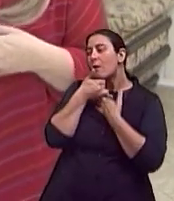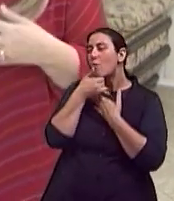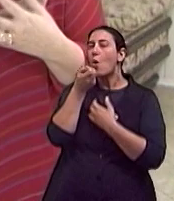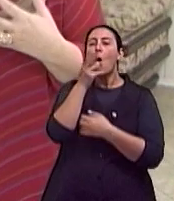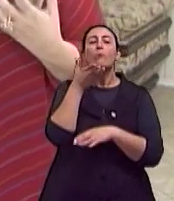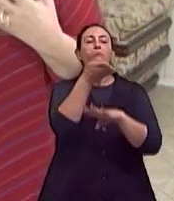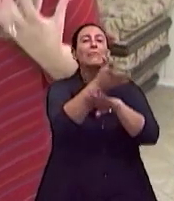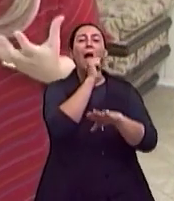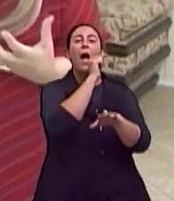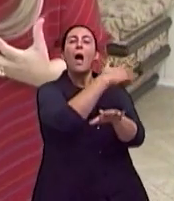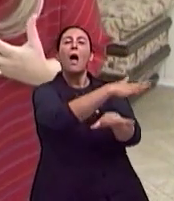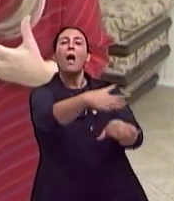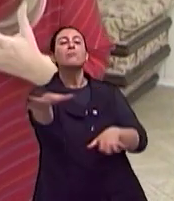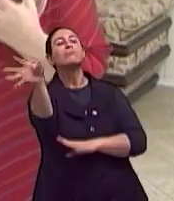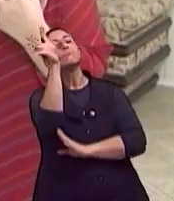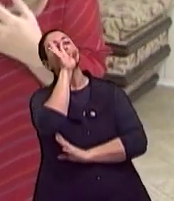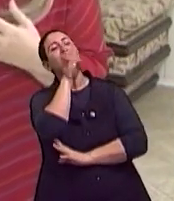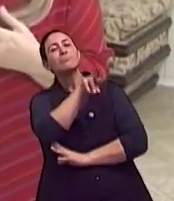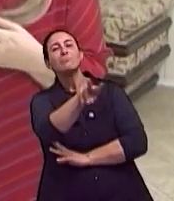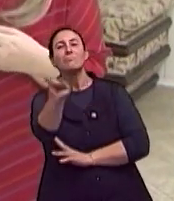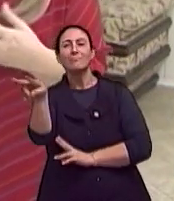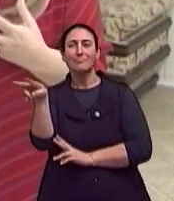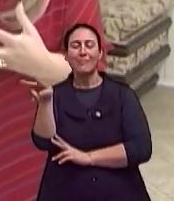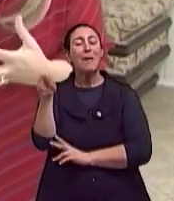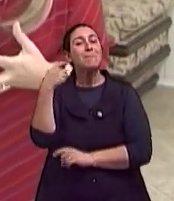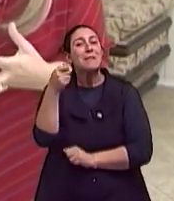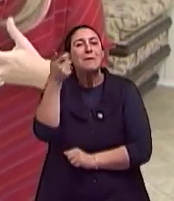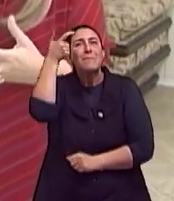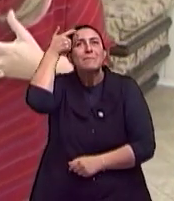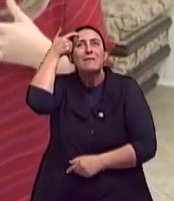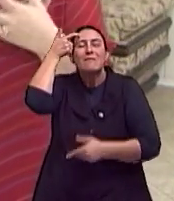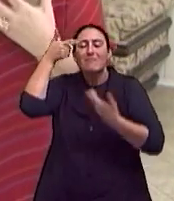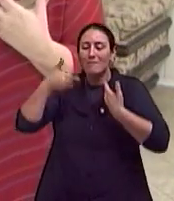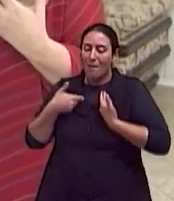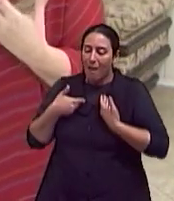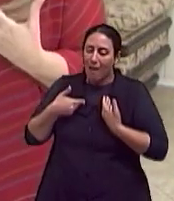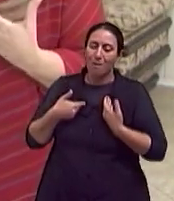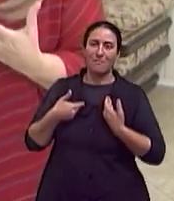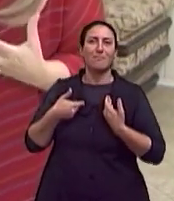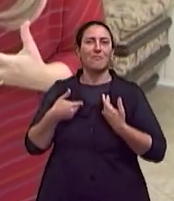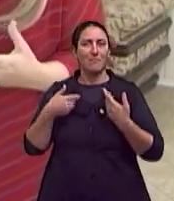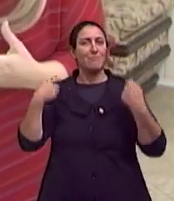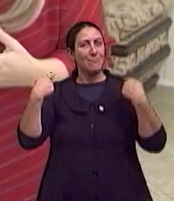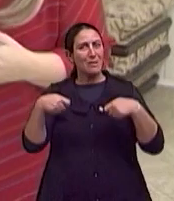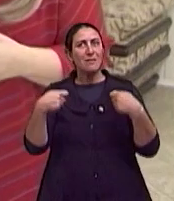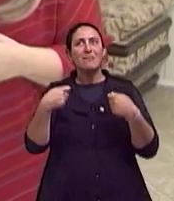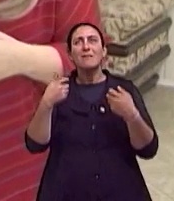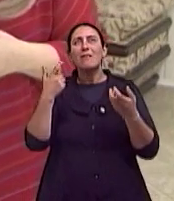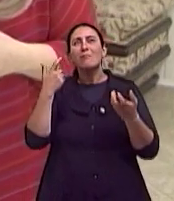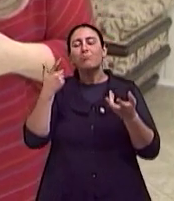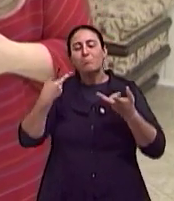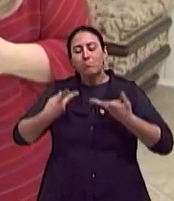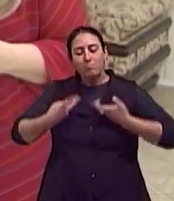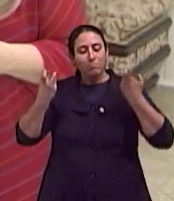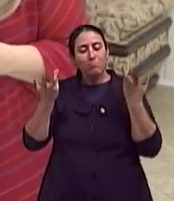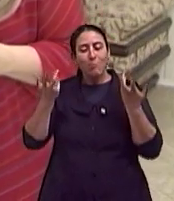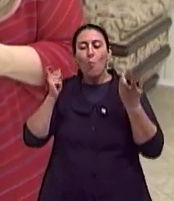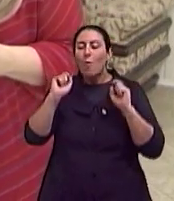Fazer coisas que te dão prazer. Pensar em ti, do que é tu gosta e investir nessa questão de